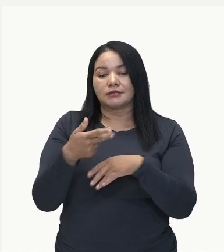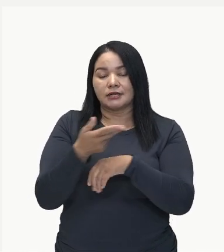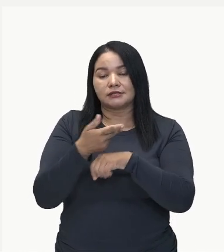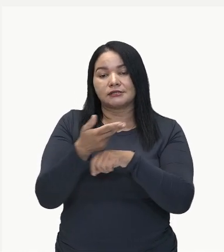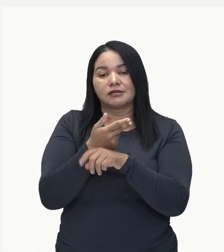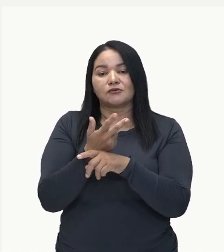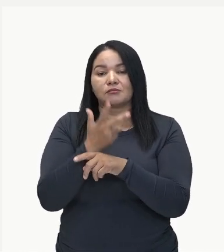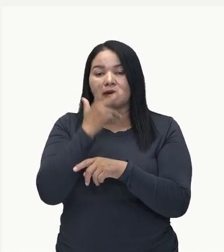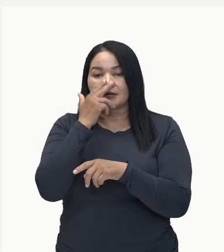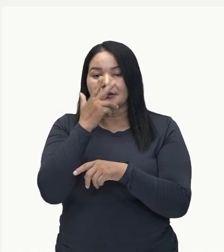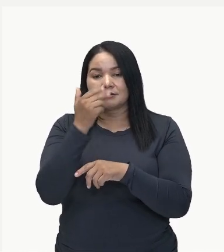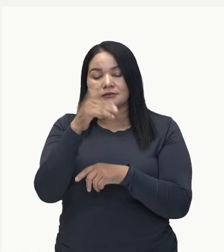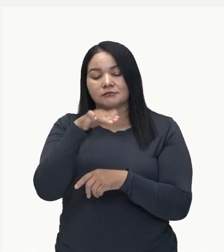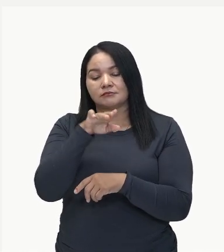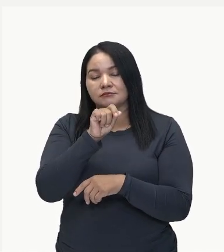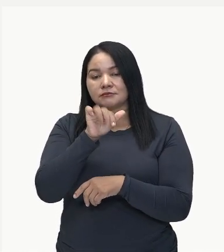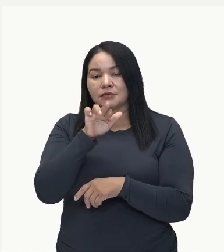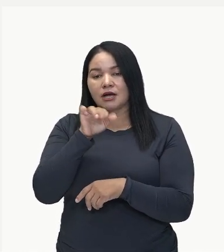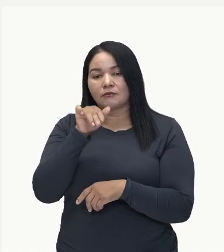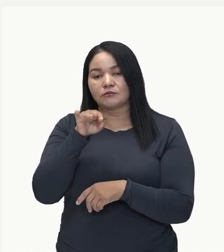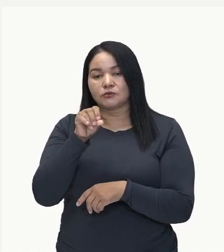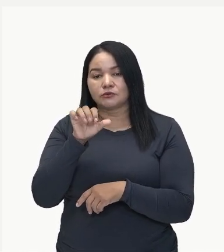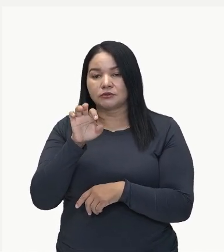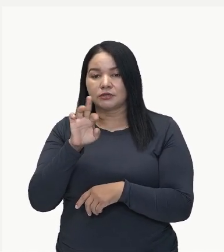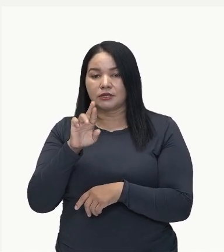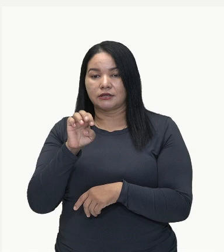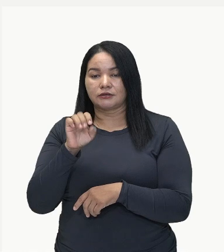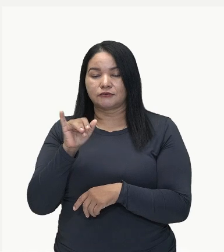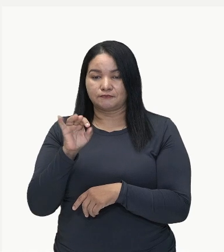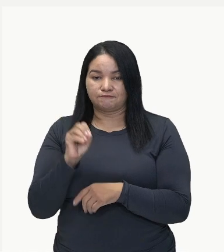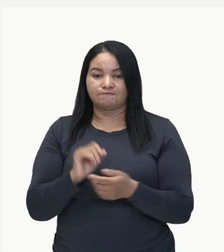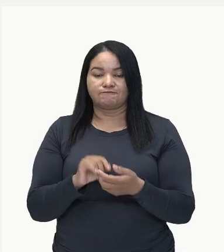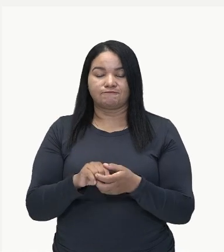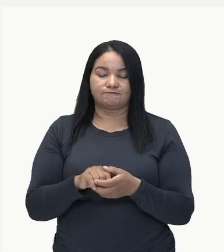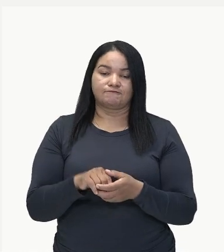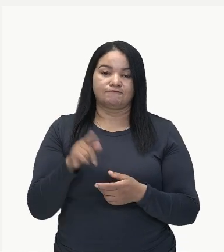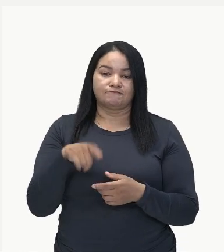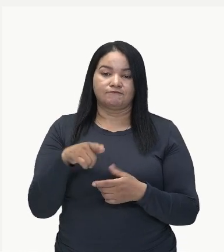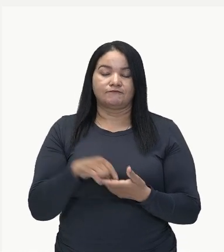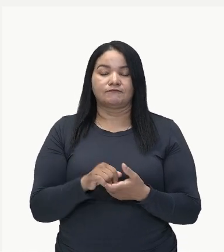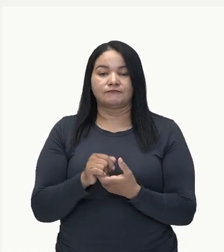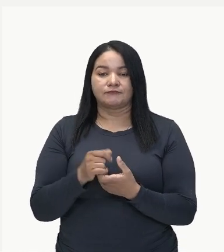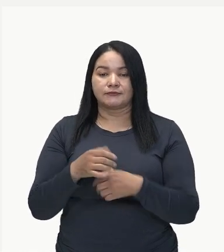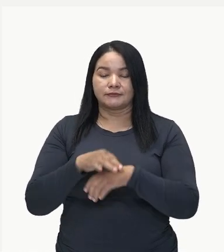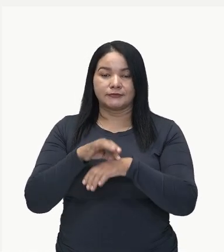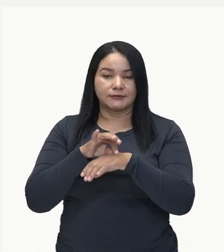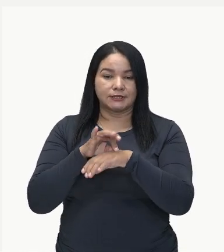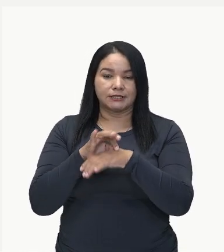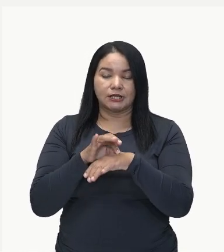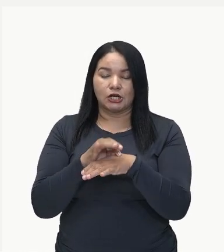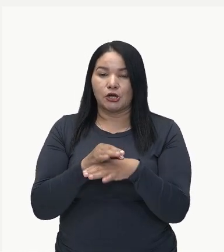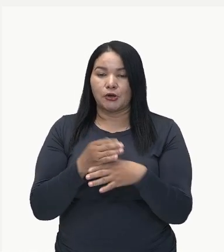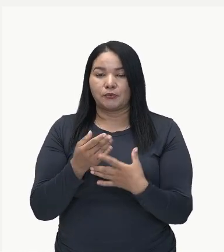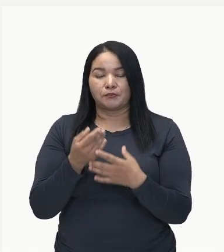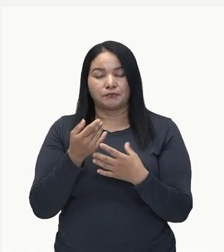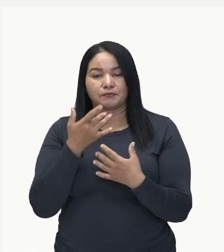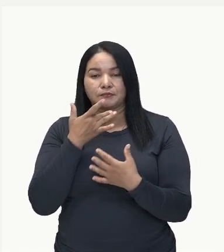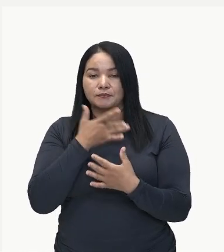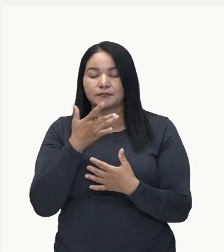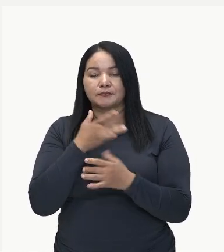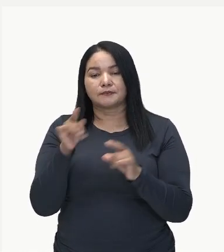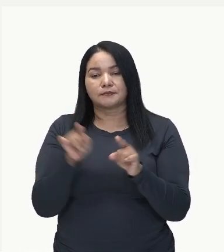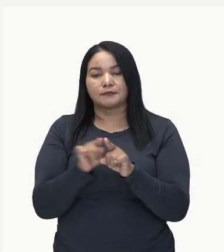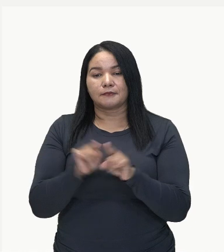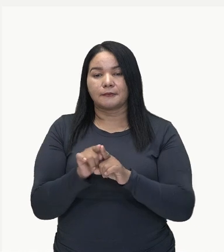de marmoreio. Então, uma carne muito valorizada no mercado e devido a essa seleção japonesa, tem um